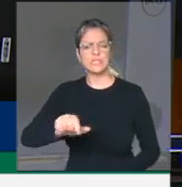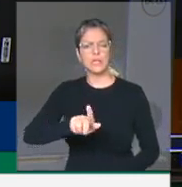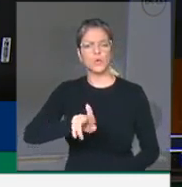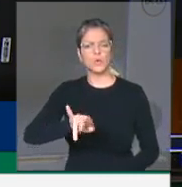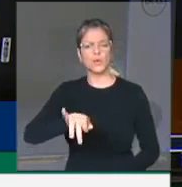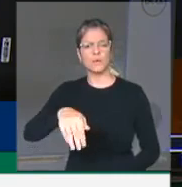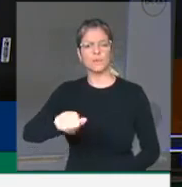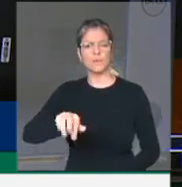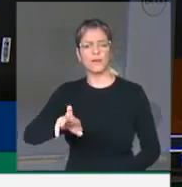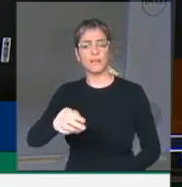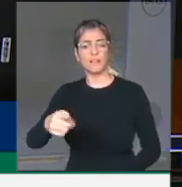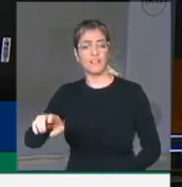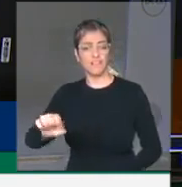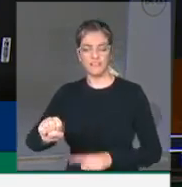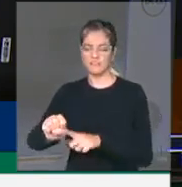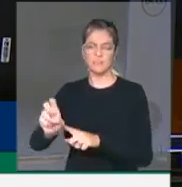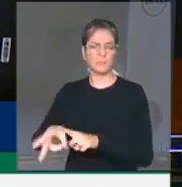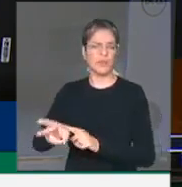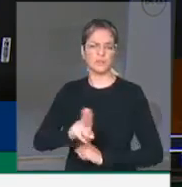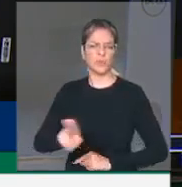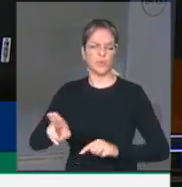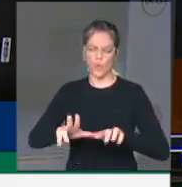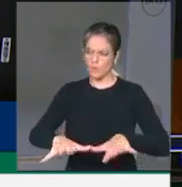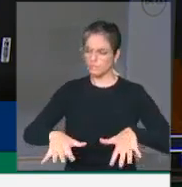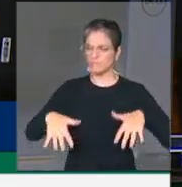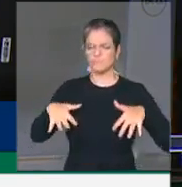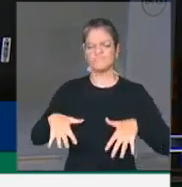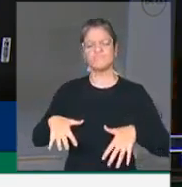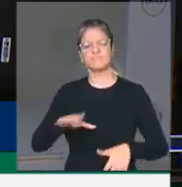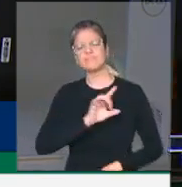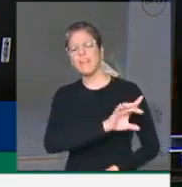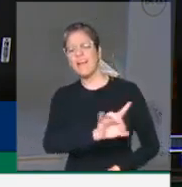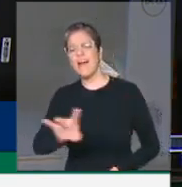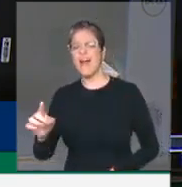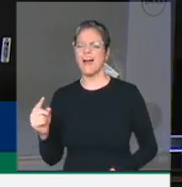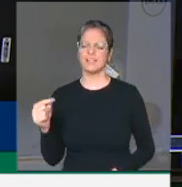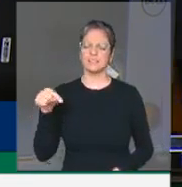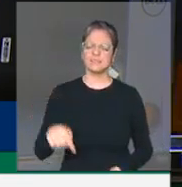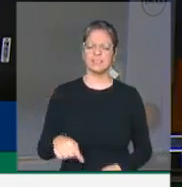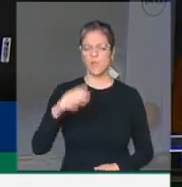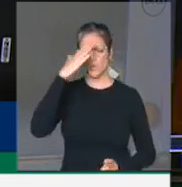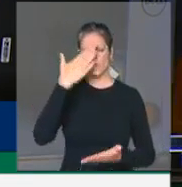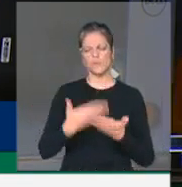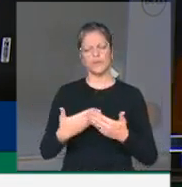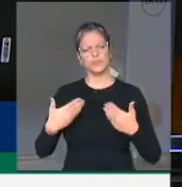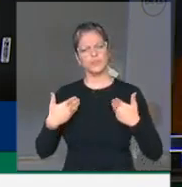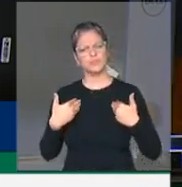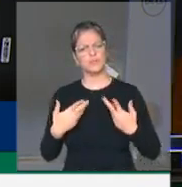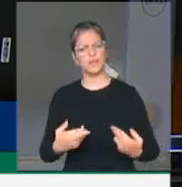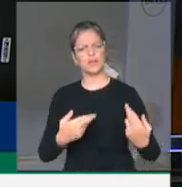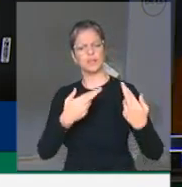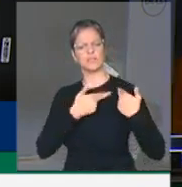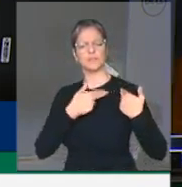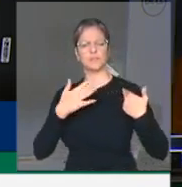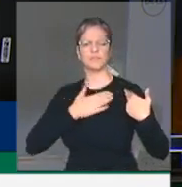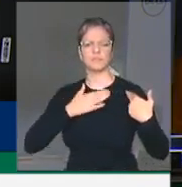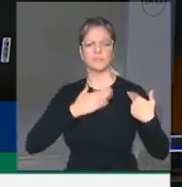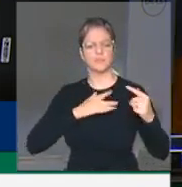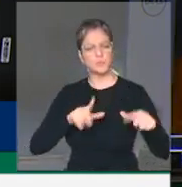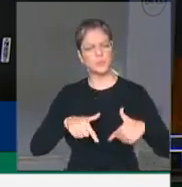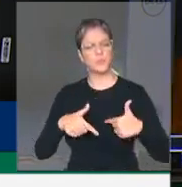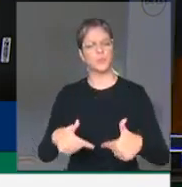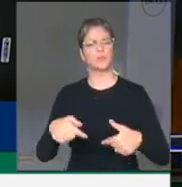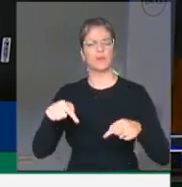plenário. Consciente da confiança depositada em mim por cada um de vocês, que me honraram delegando minha condução dos trabalhos dessa